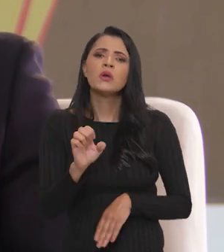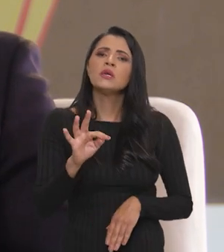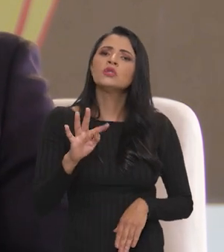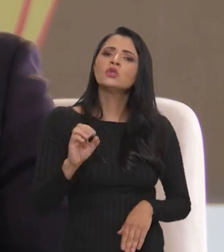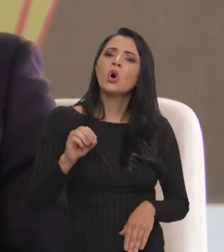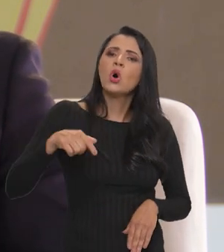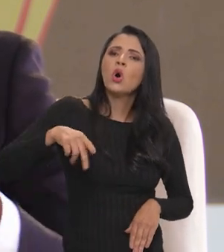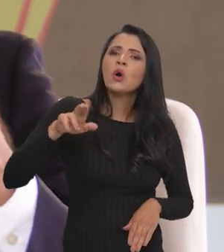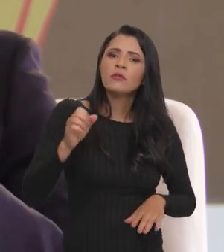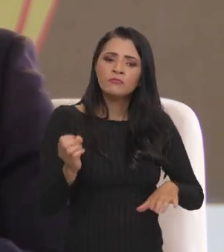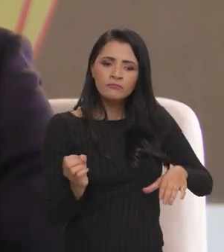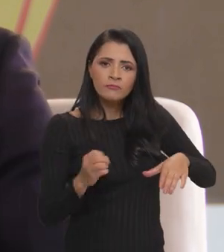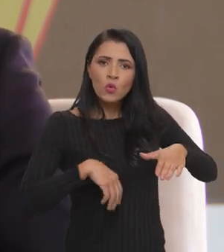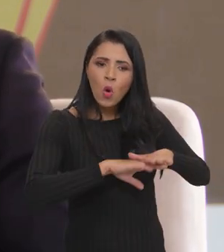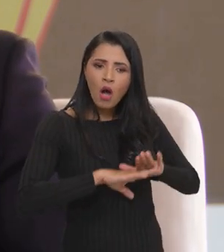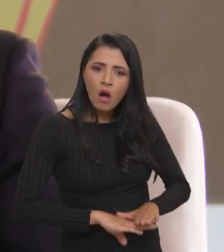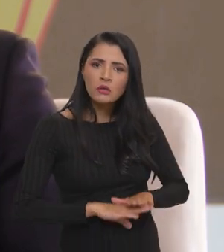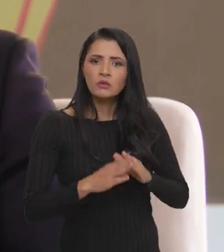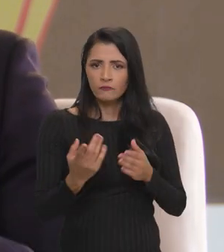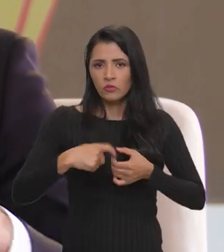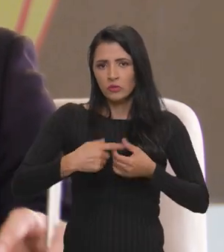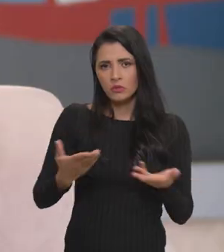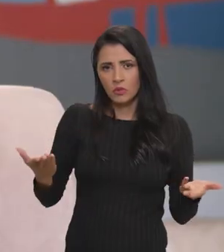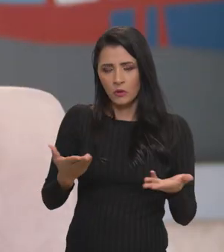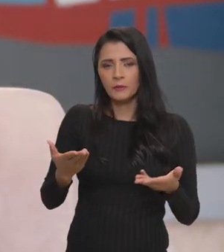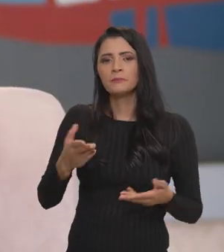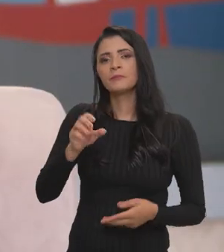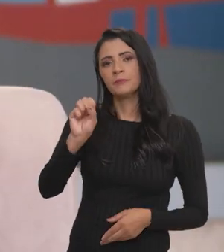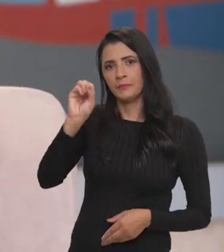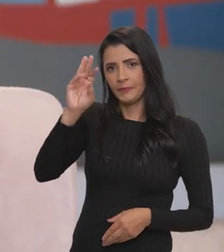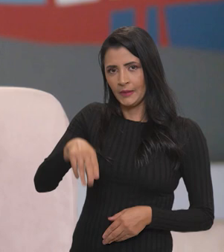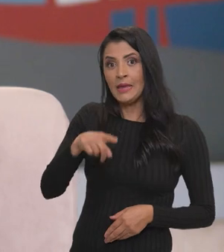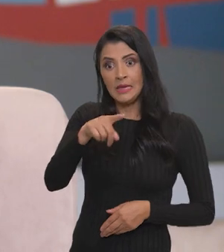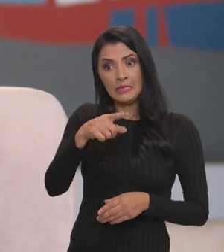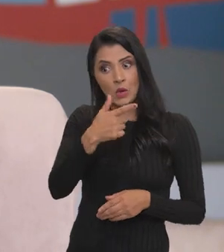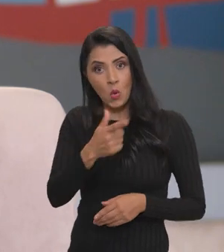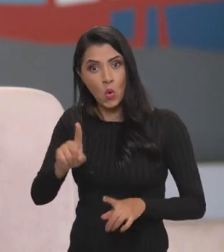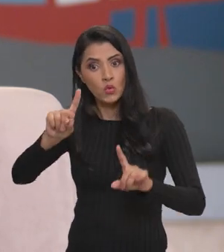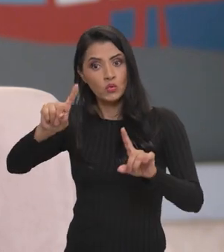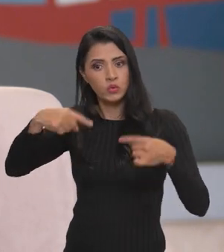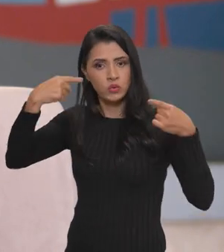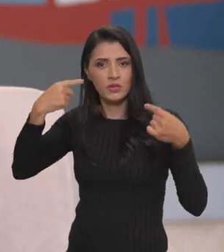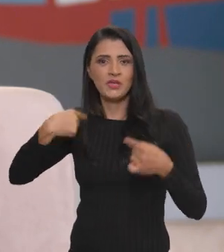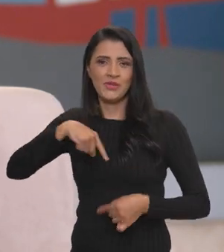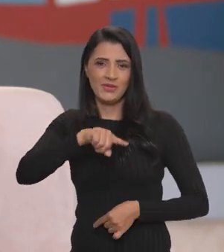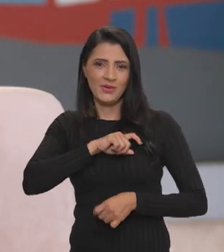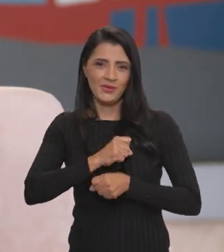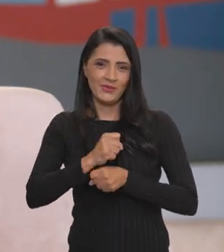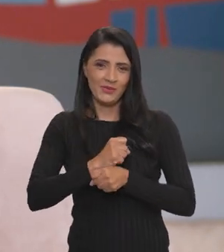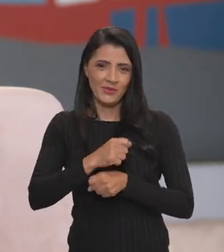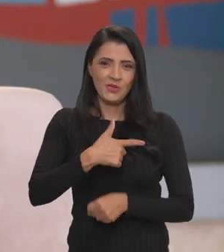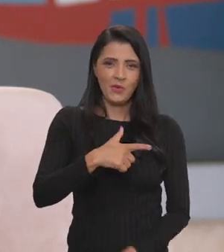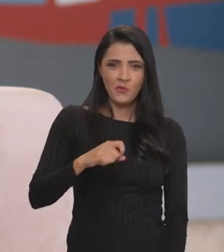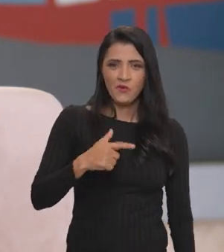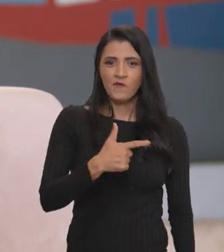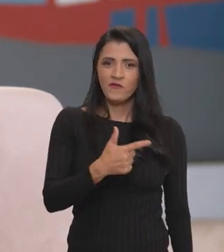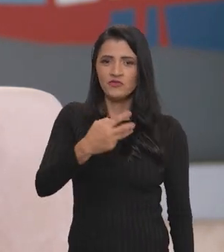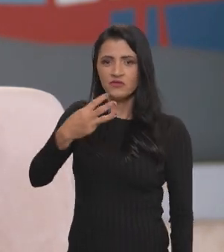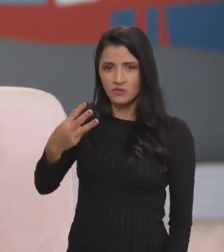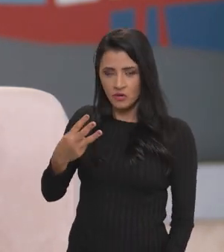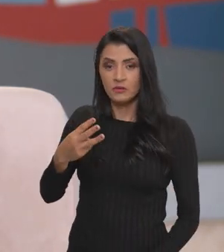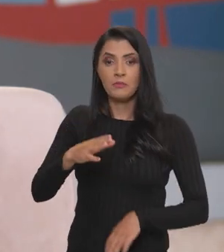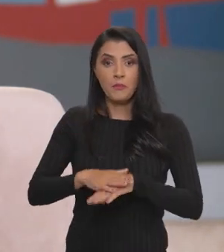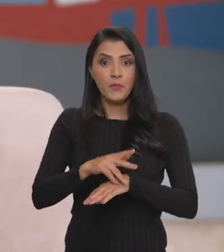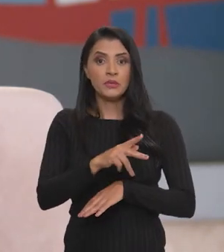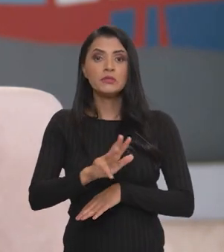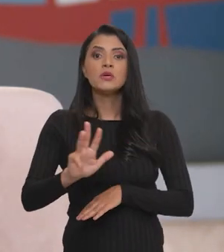formação de estoques públicos que também foi retomada agora? Sim, esse é um outro grande desafio desse nosso ano de 2023.